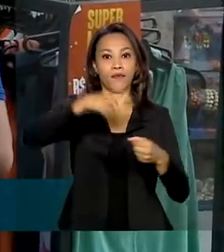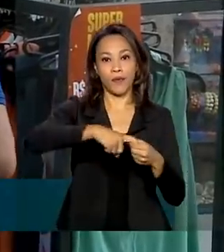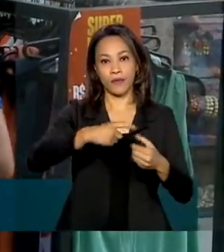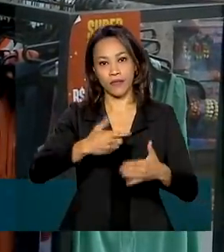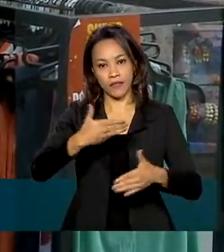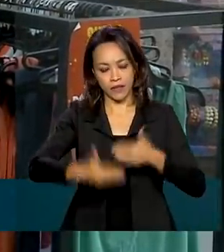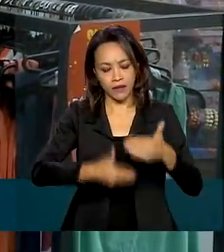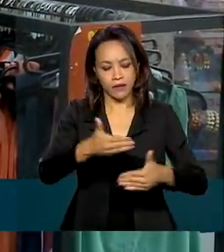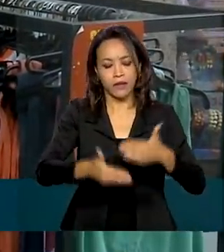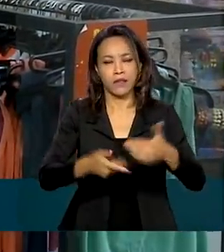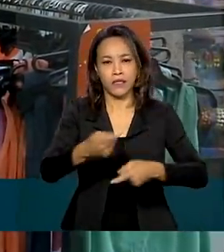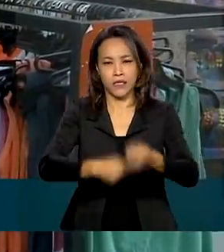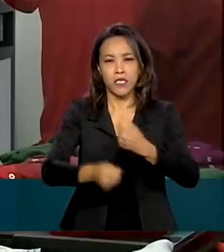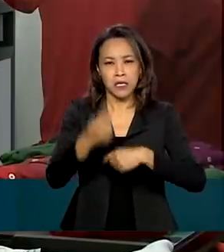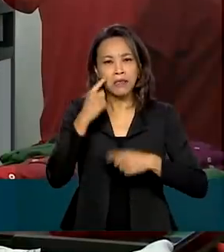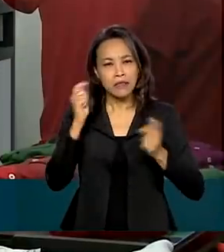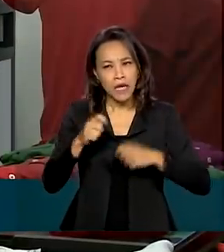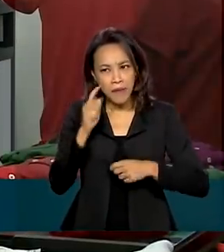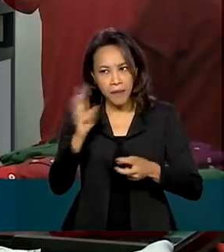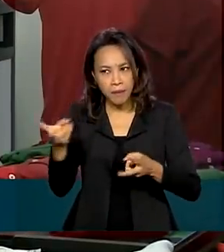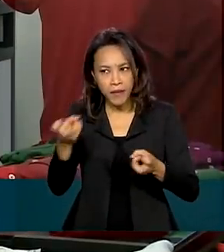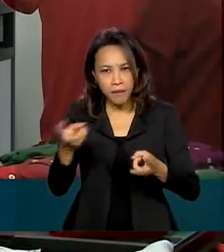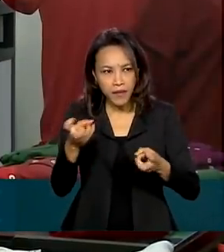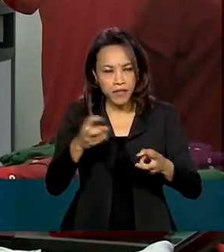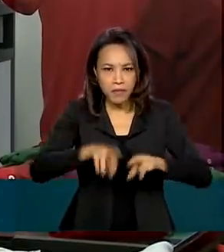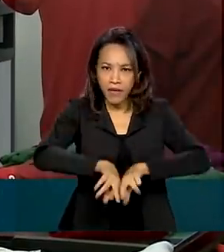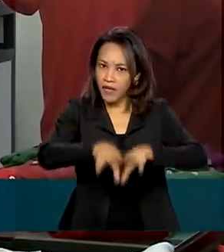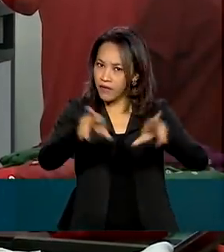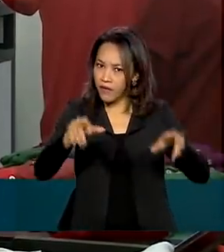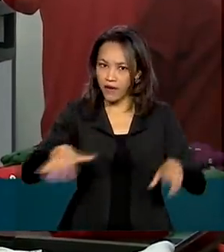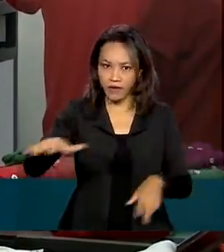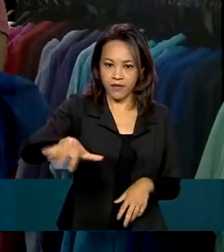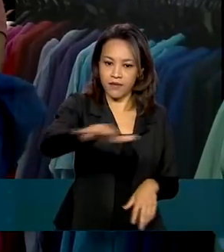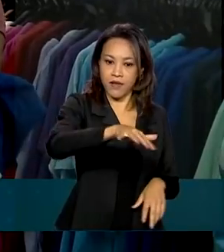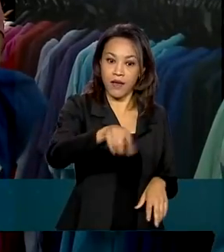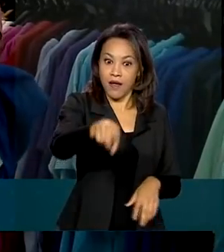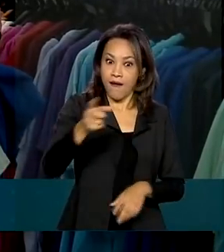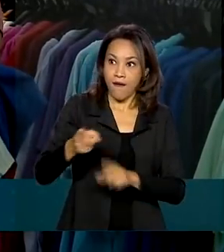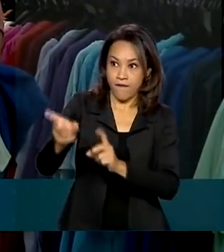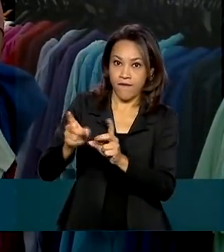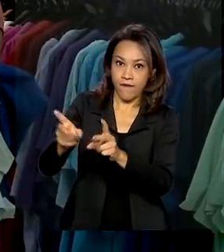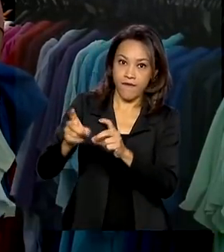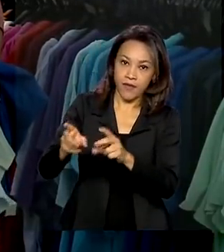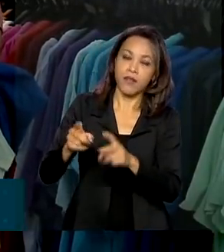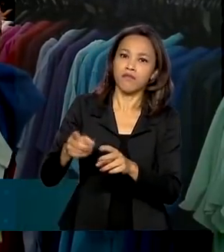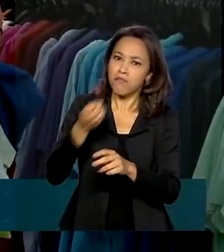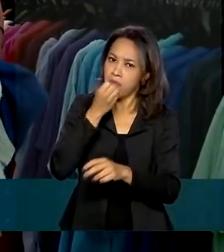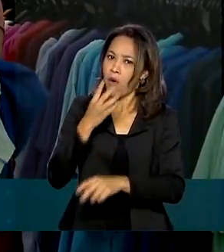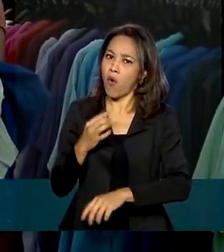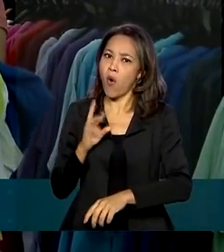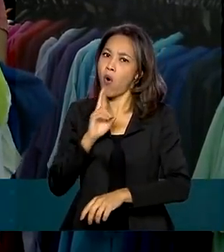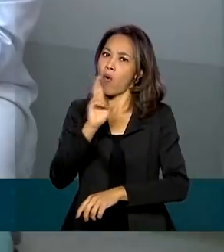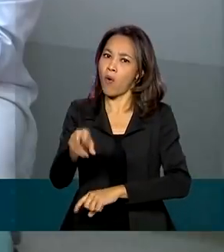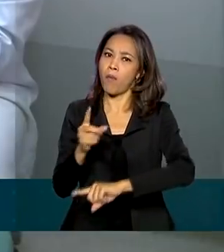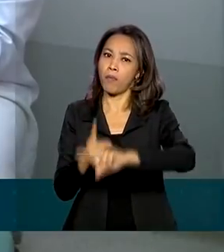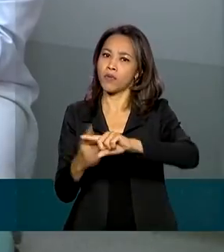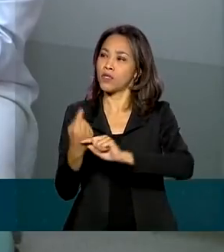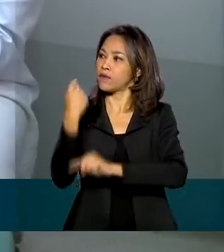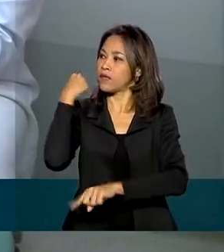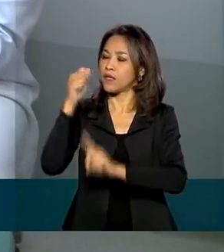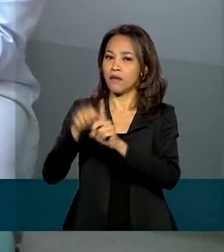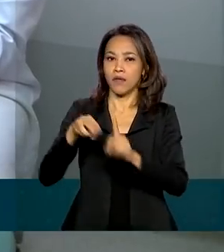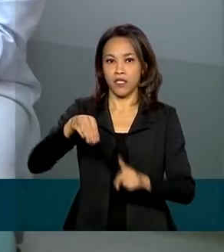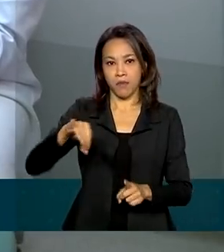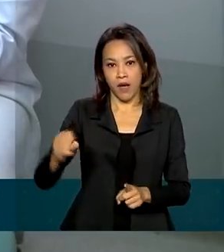percebida nos mais diversos setores. O comércio tem apresentado resultados positivos desde maio. O